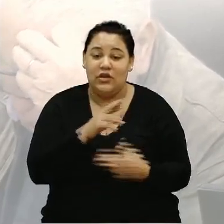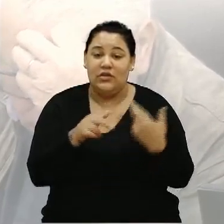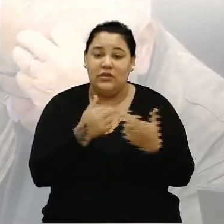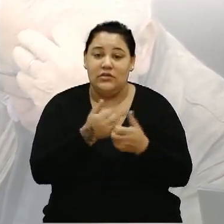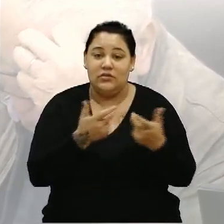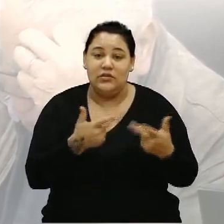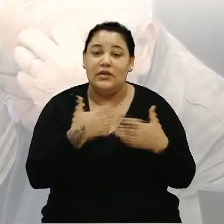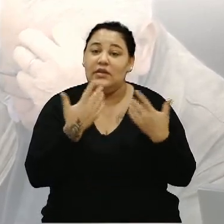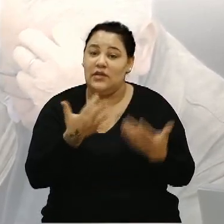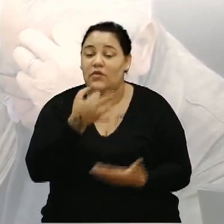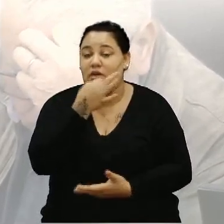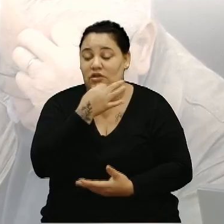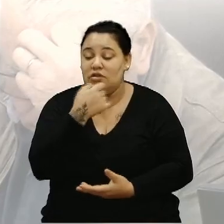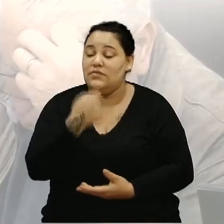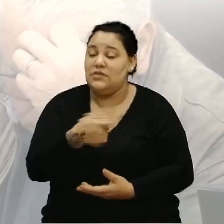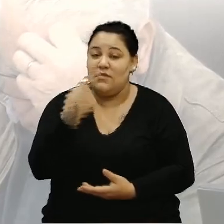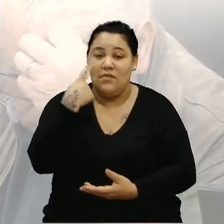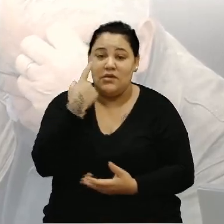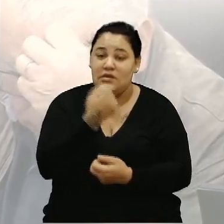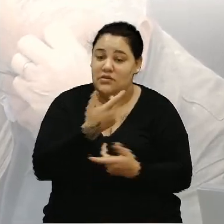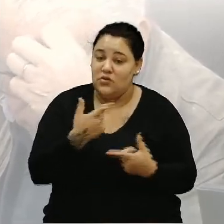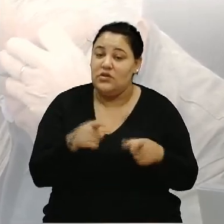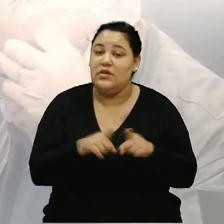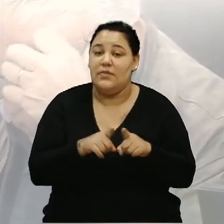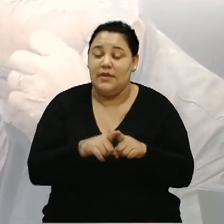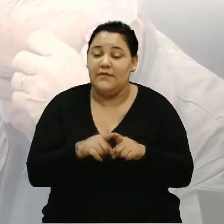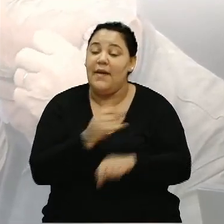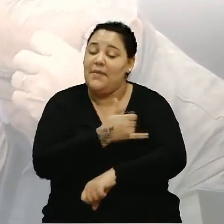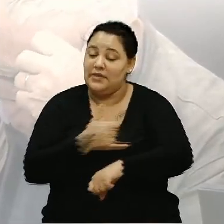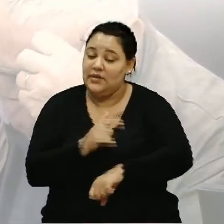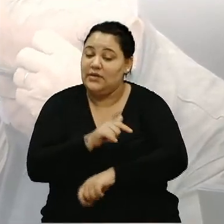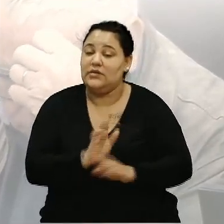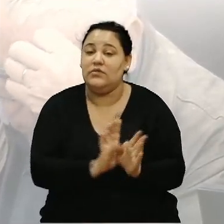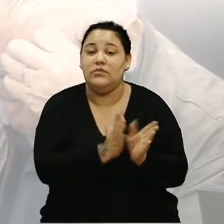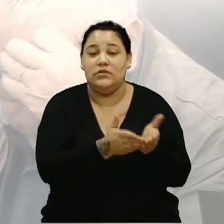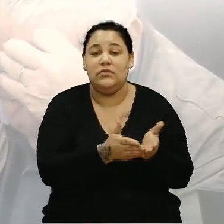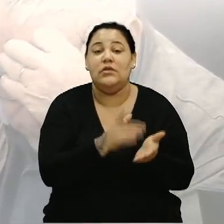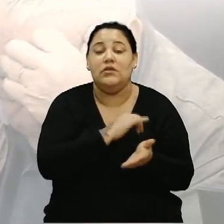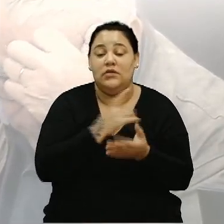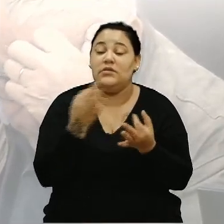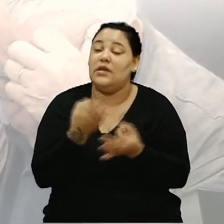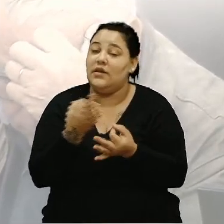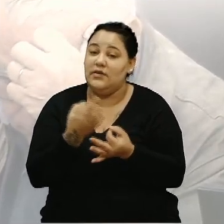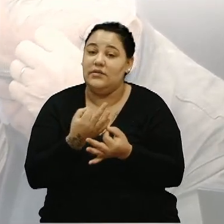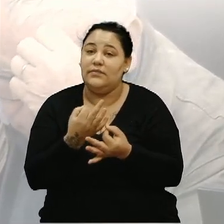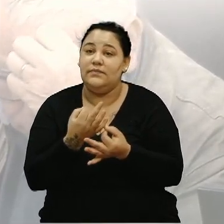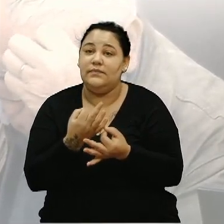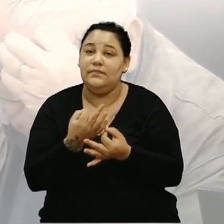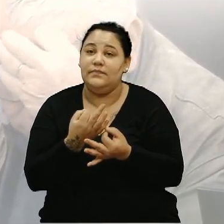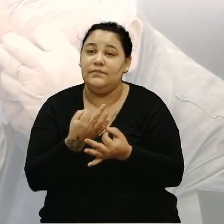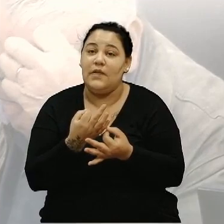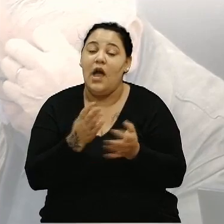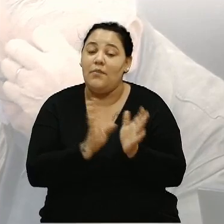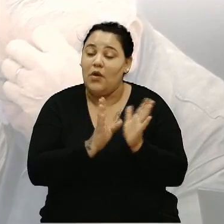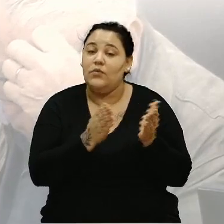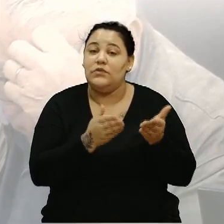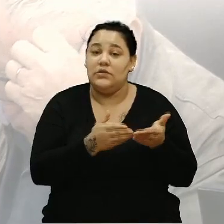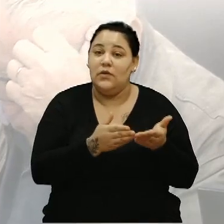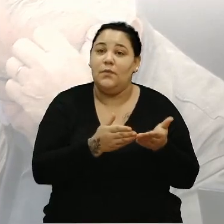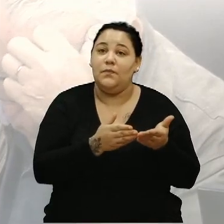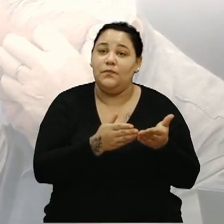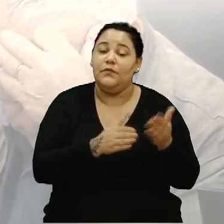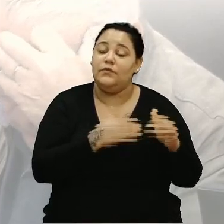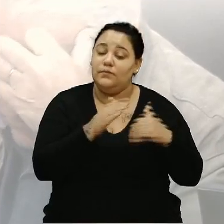o Caxias do Sul precisa repensar isso também. Vai passar por essa comissão. E sem dúvida nenhuma, é uma comissão que vai trabalhar também o